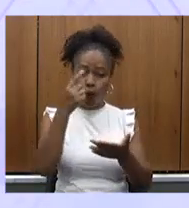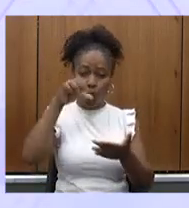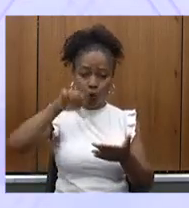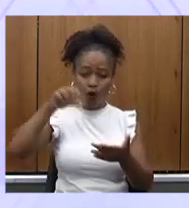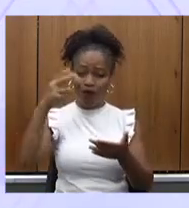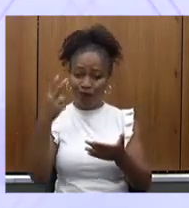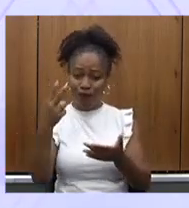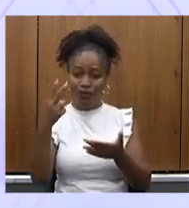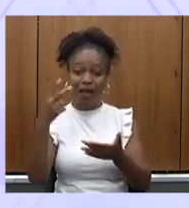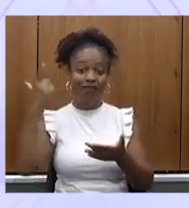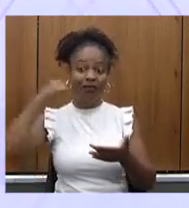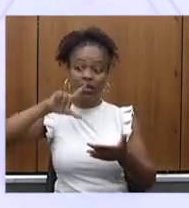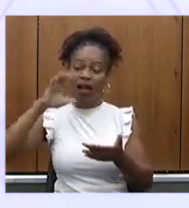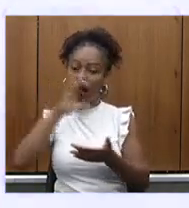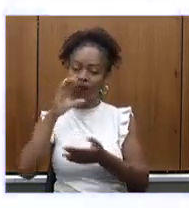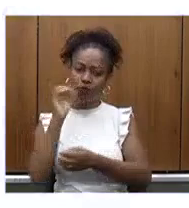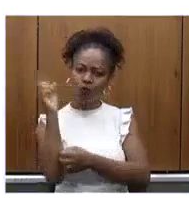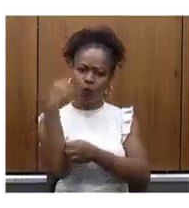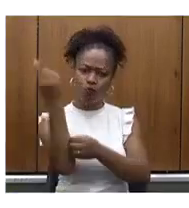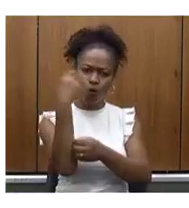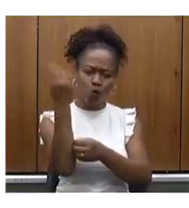atendimento de urgência e emergência.